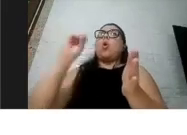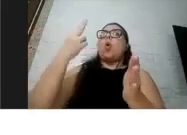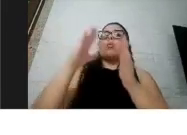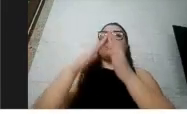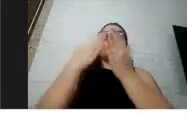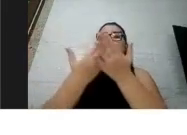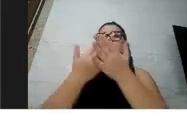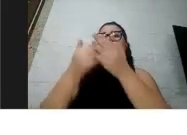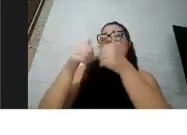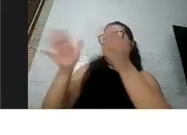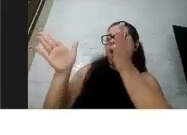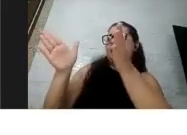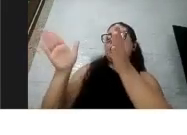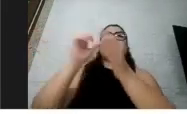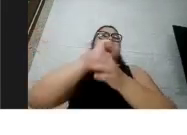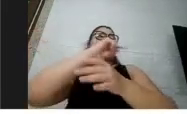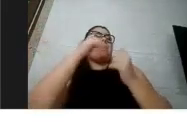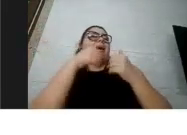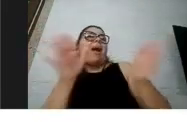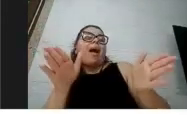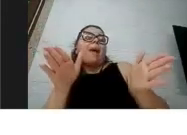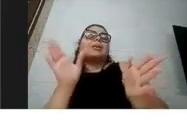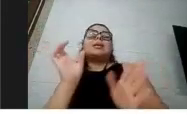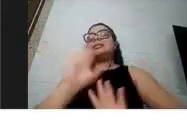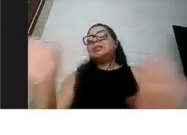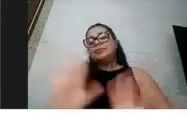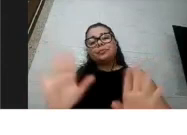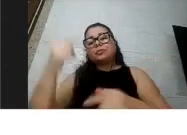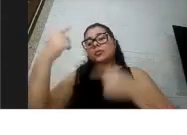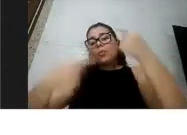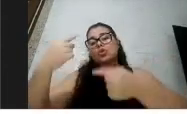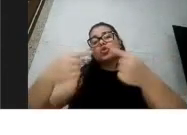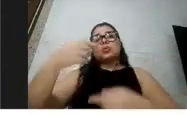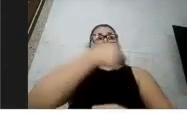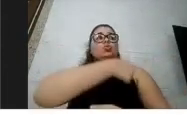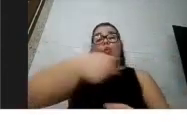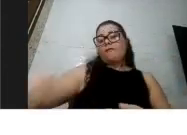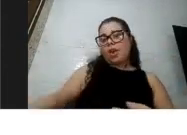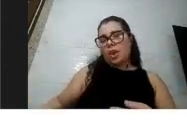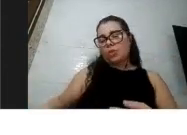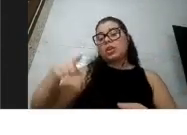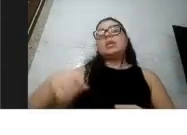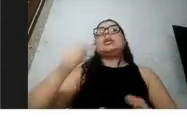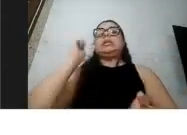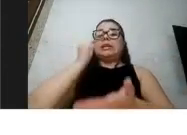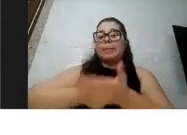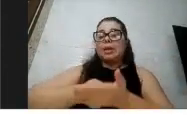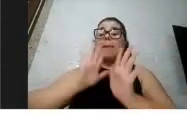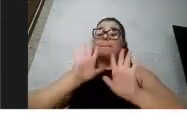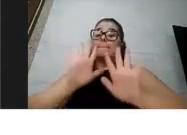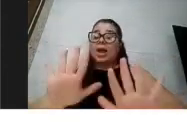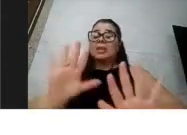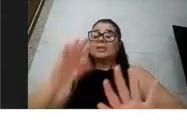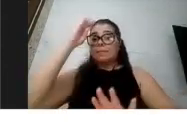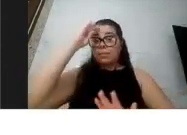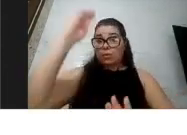bar e do shopping, as resoluções não estão nas nossas mãos, então são os governos que determinam, mas é importante a gente pensar